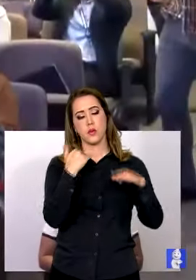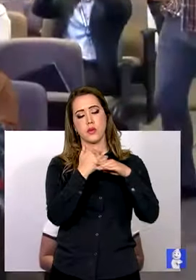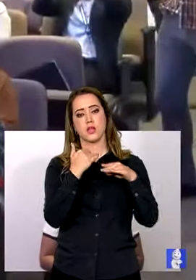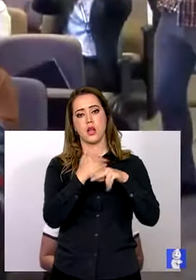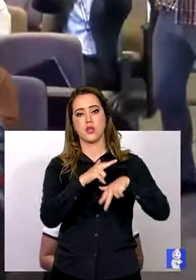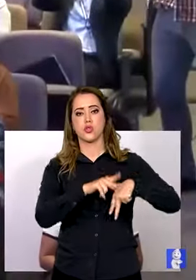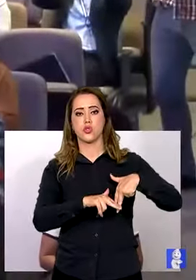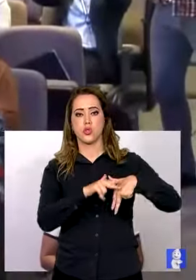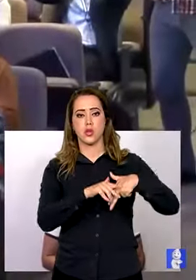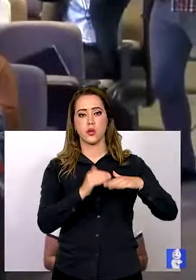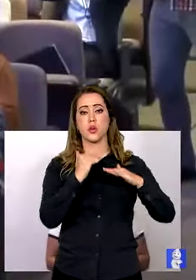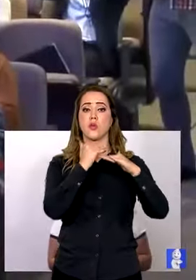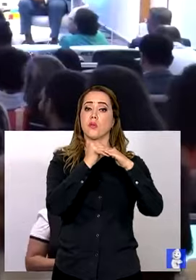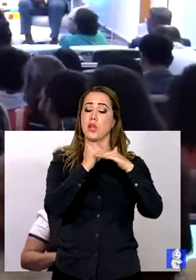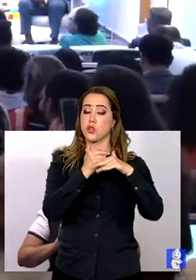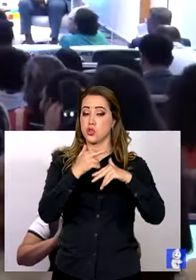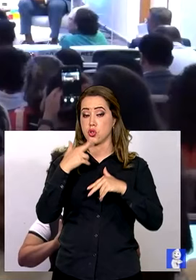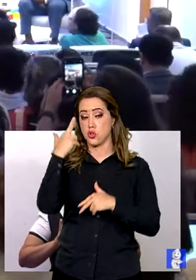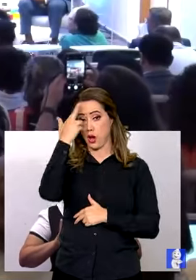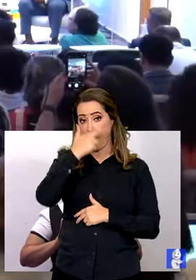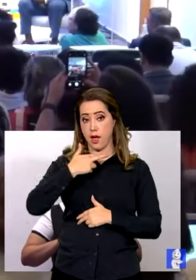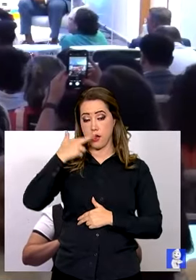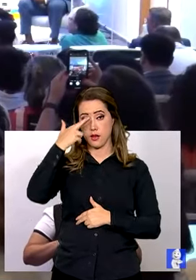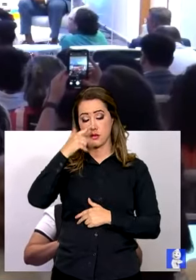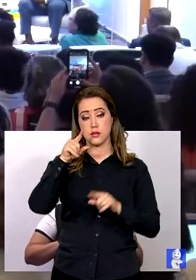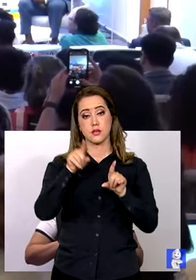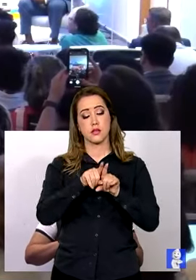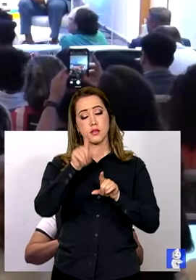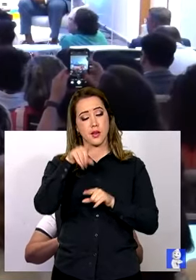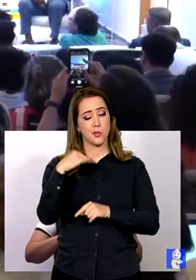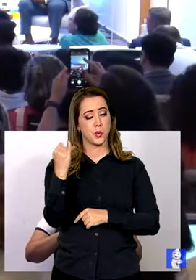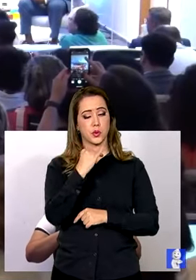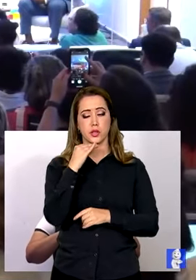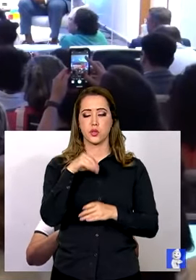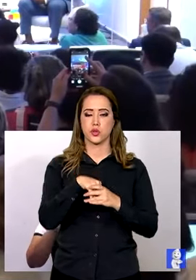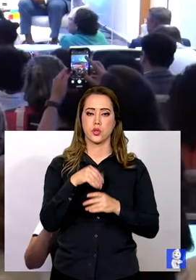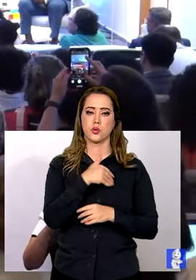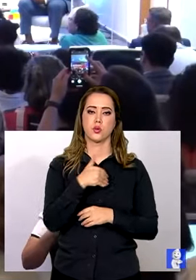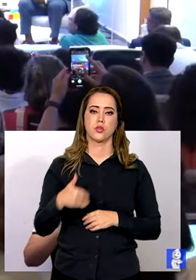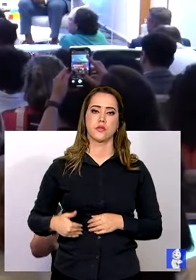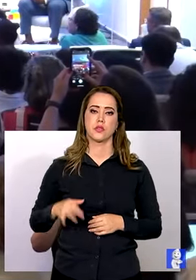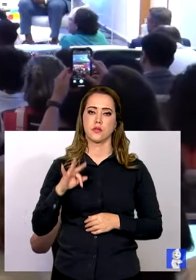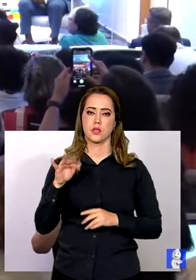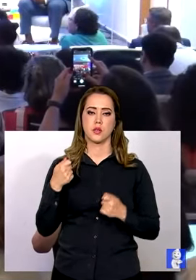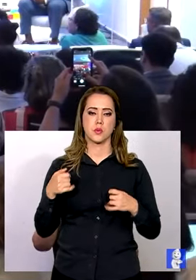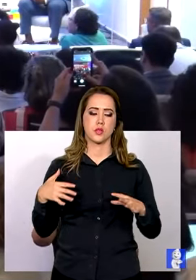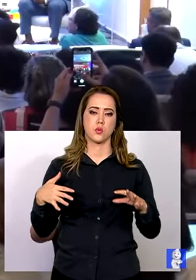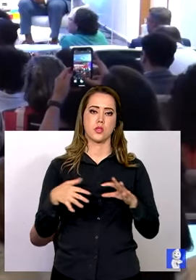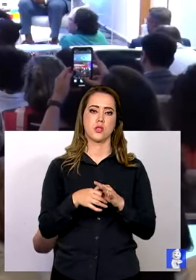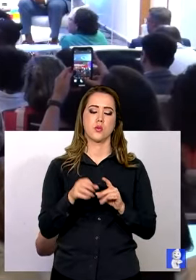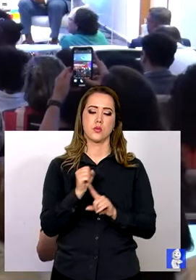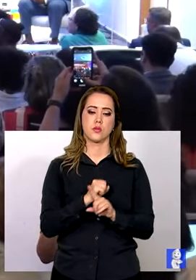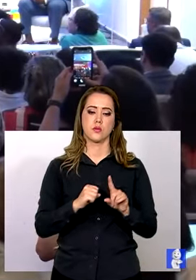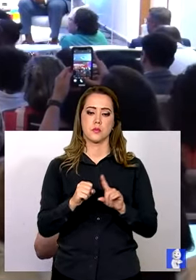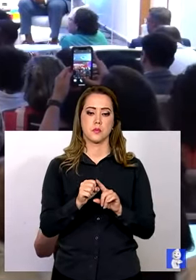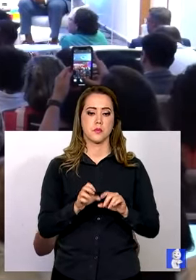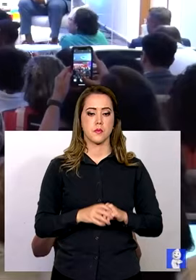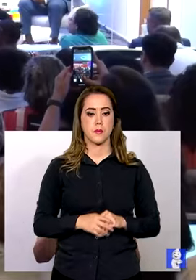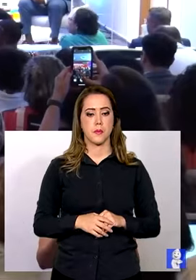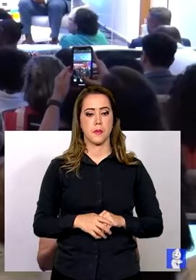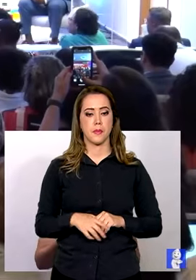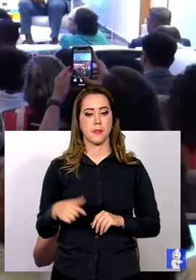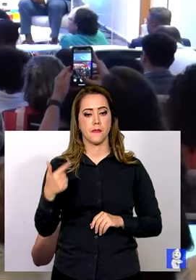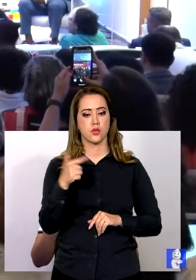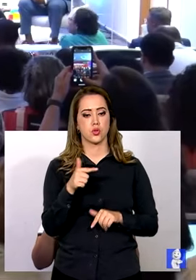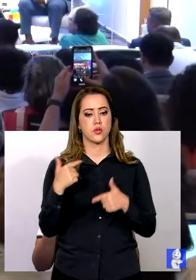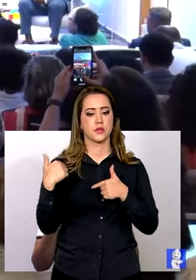compromisso do governo federal e que o combate ao racismo deve envolver toda a sociedade. Retomar ações,